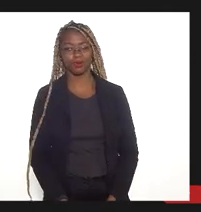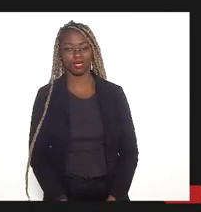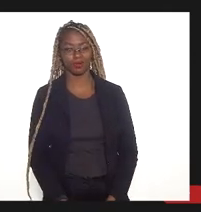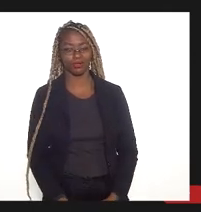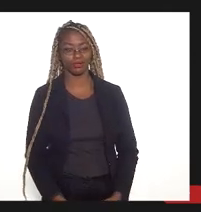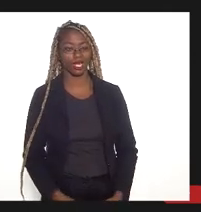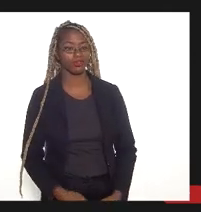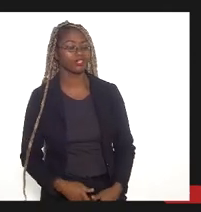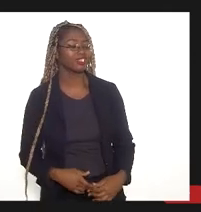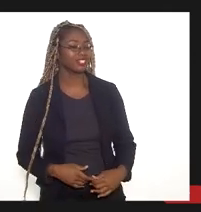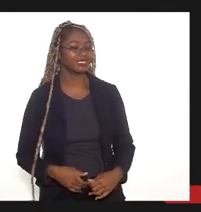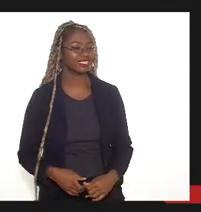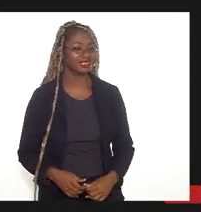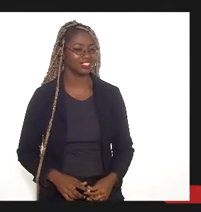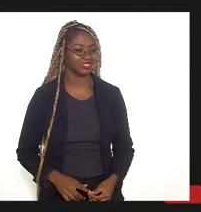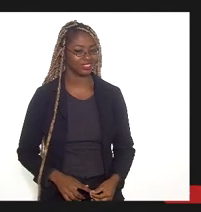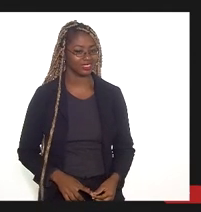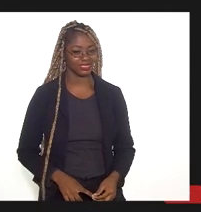em frente.